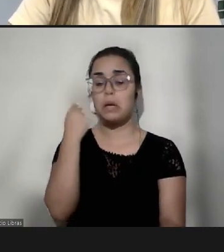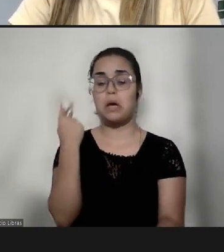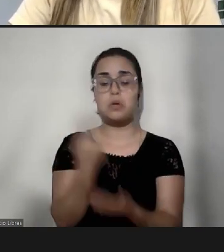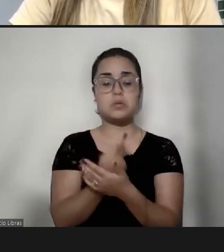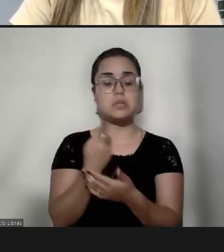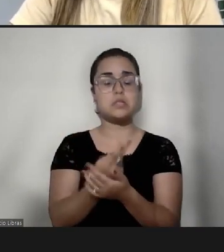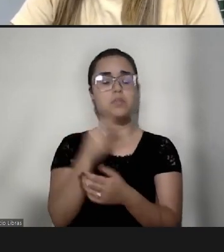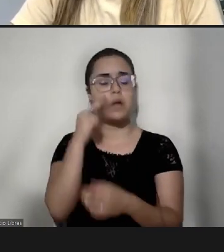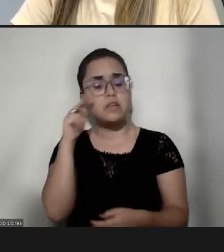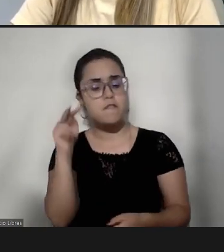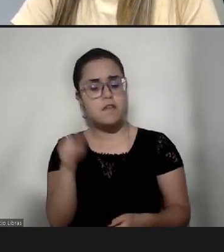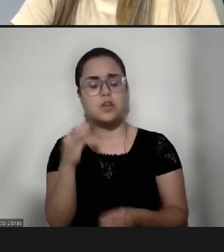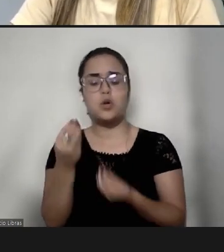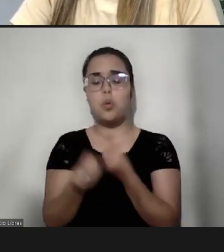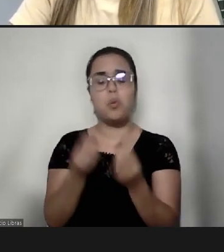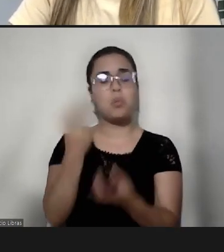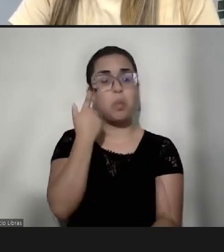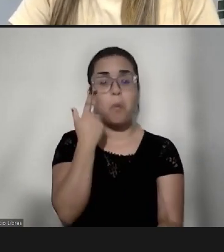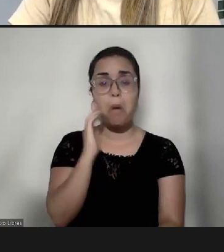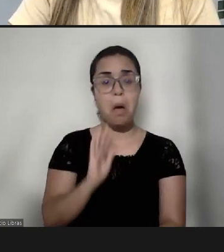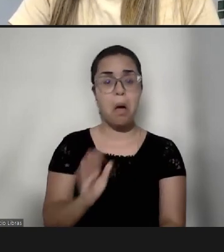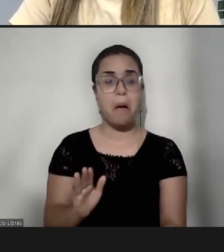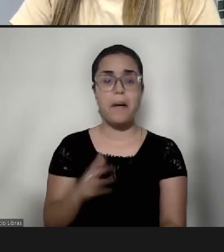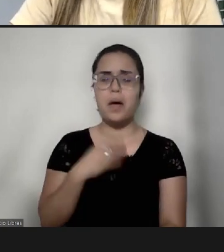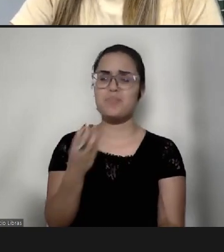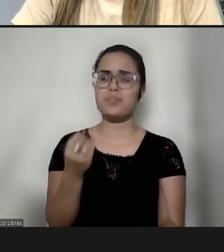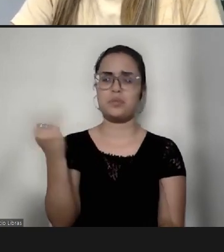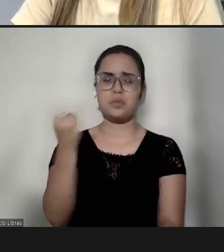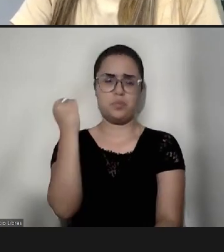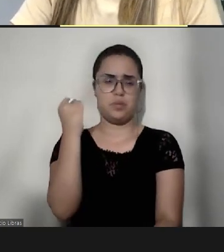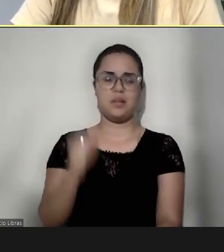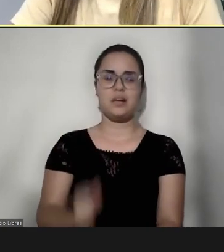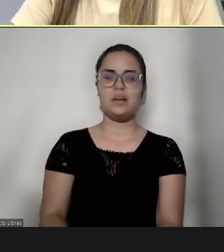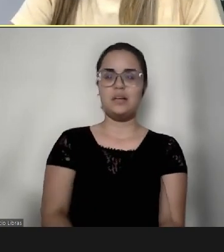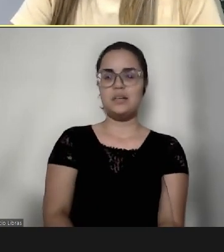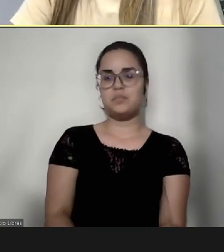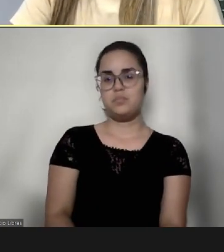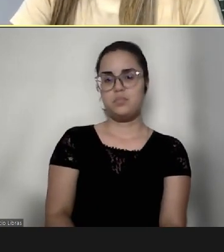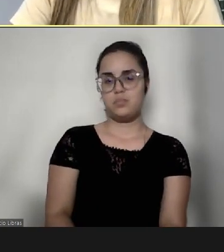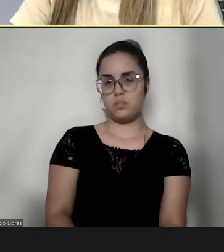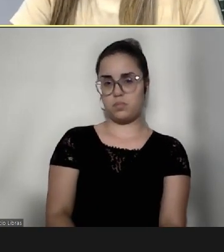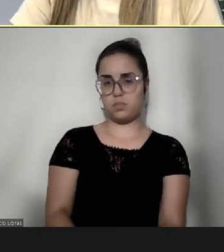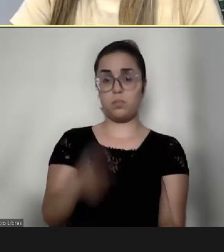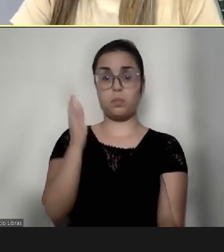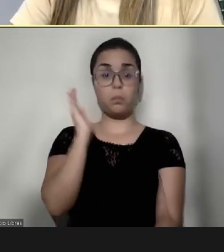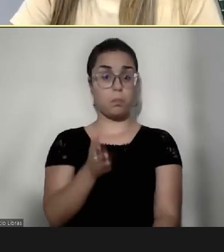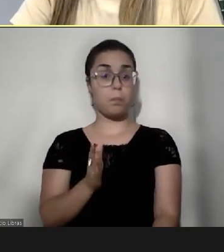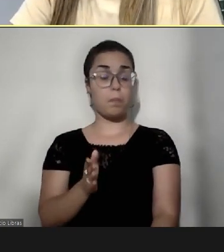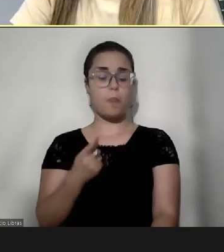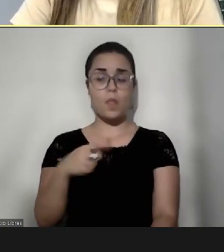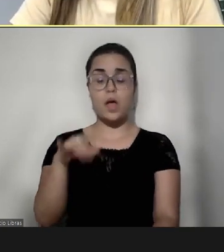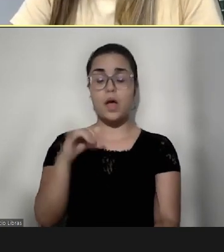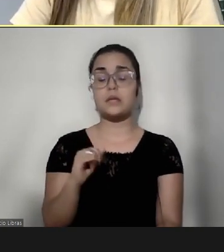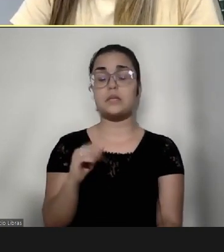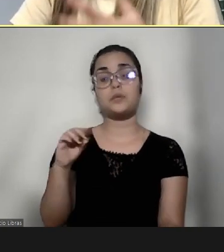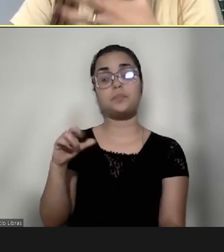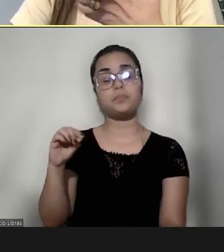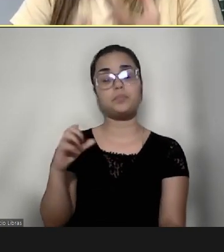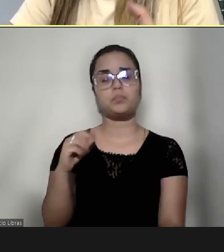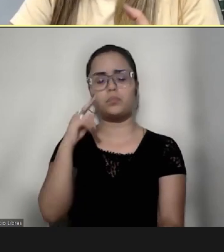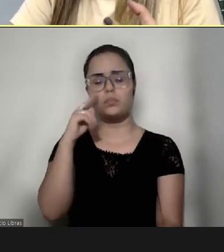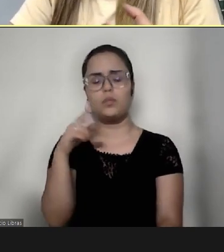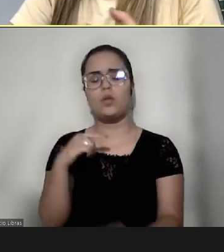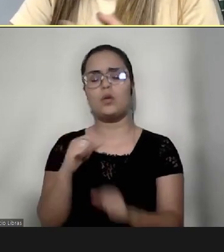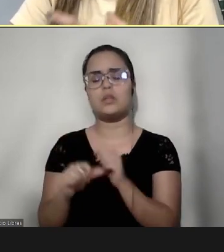enxerguem aquilo com mais naturalidade, é super importante. É isso, né, Andressa, eu vejo assim, quando tenho alguma atitude